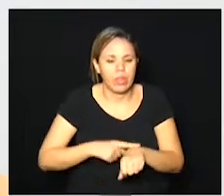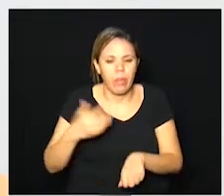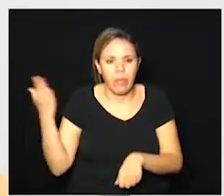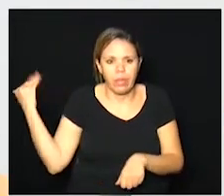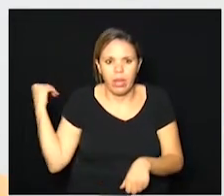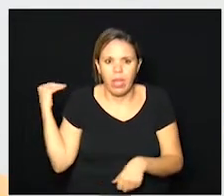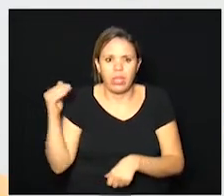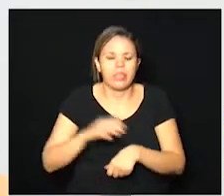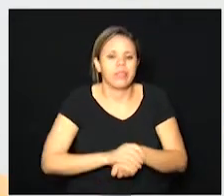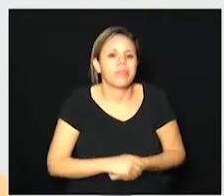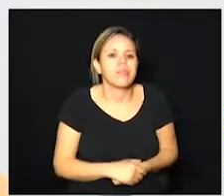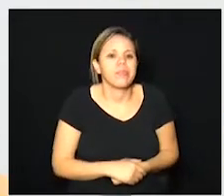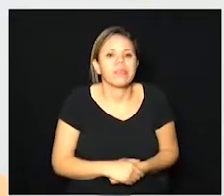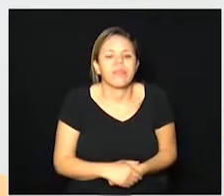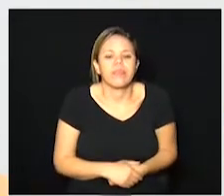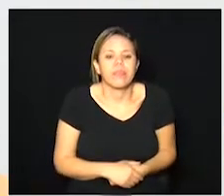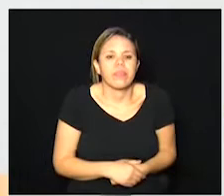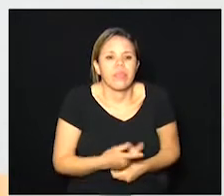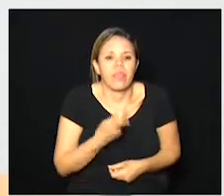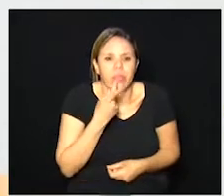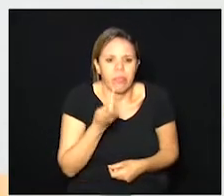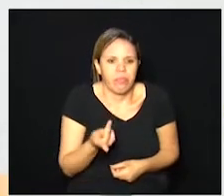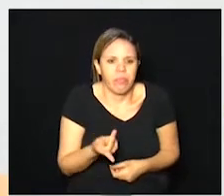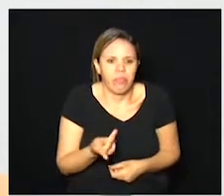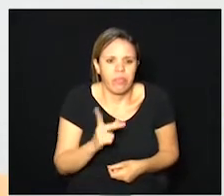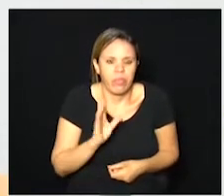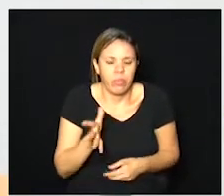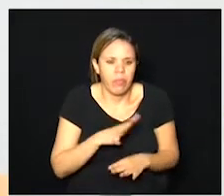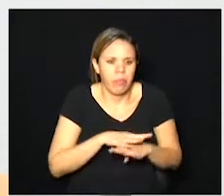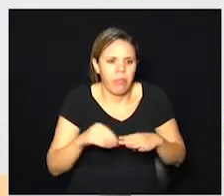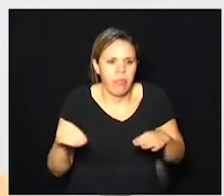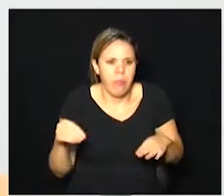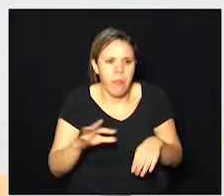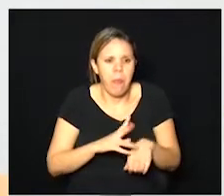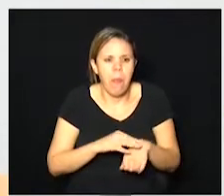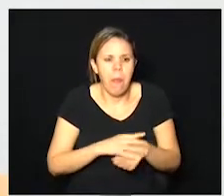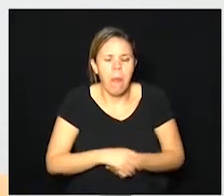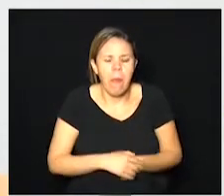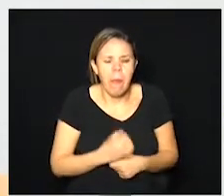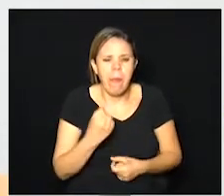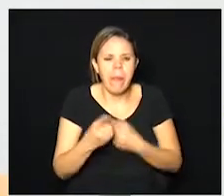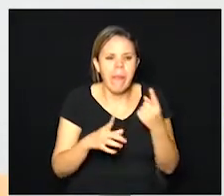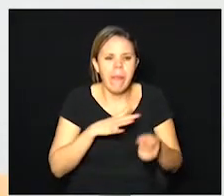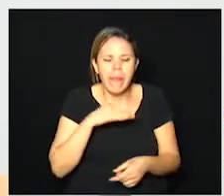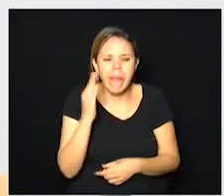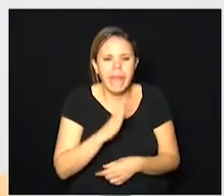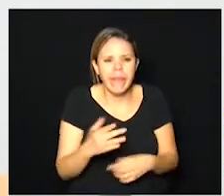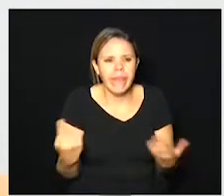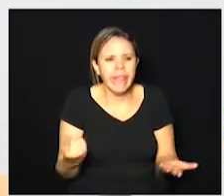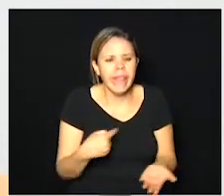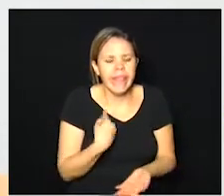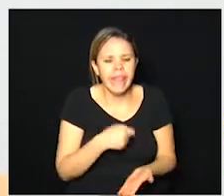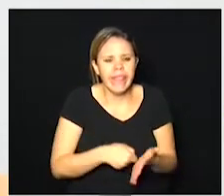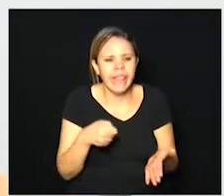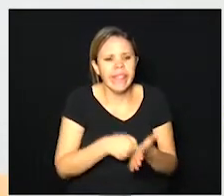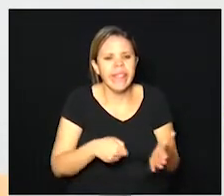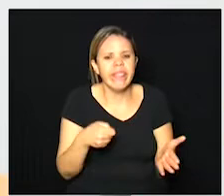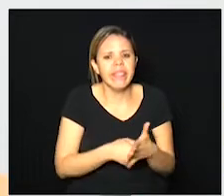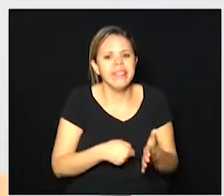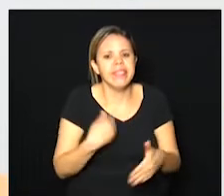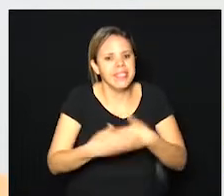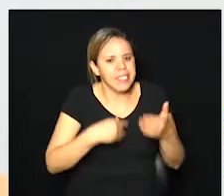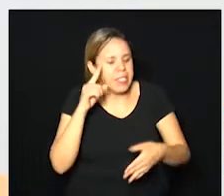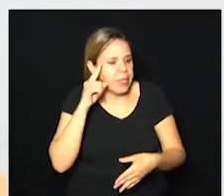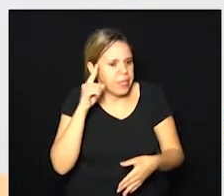a a falar que tinham vencido a doença né nós estamos batalha batalha dia